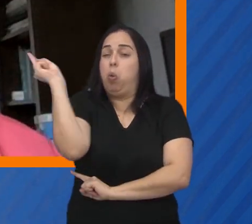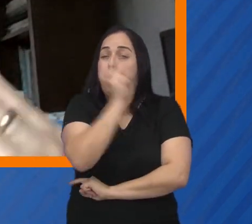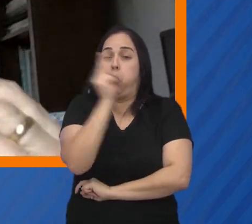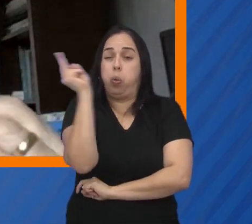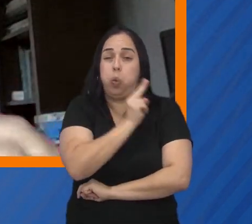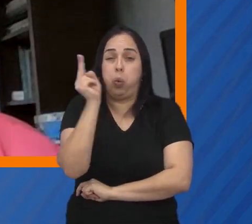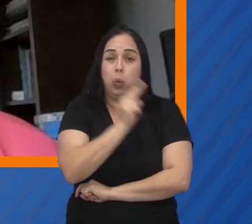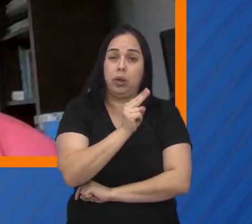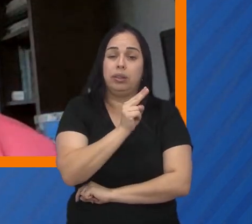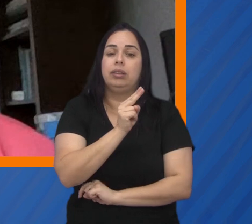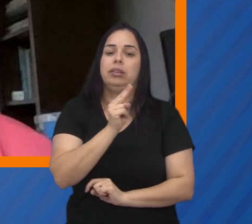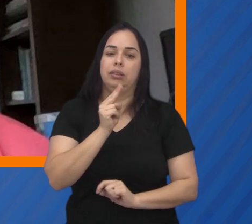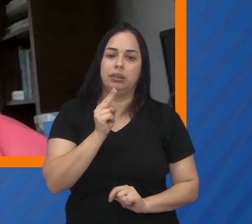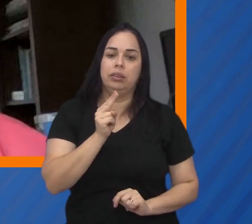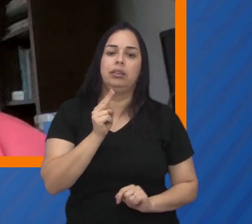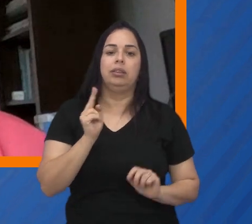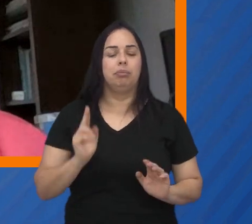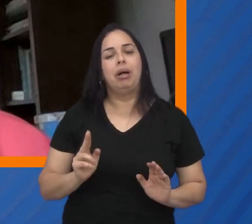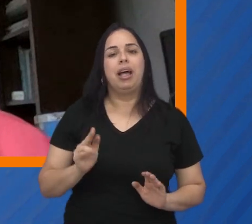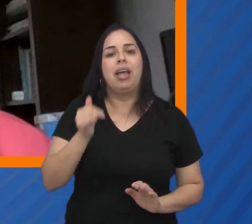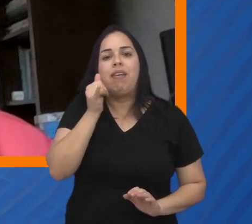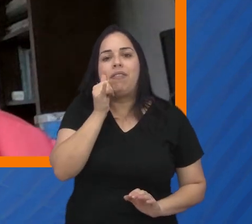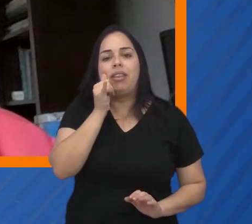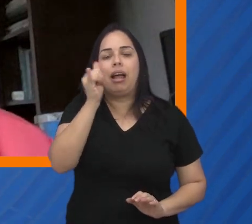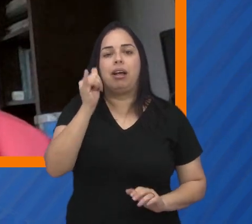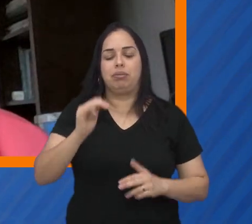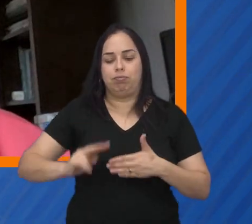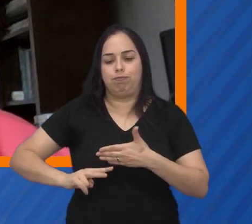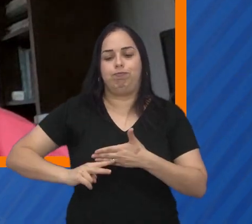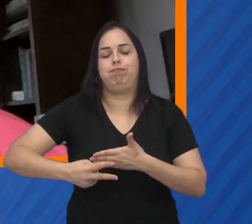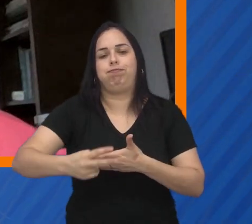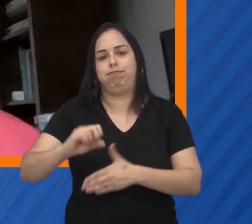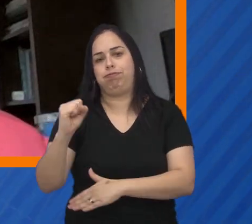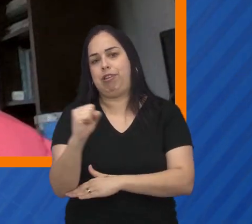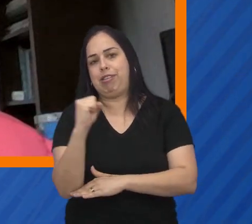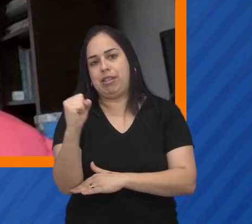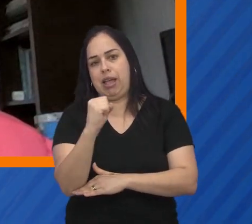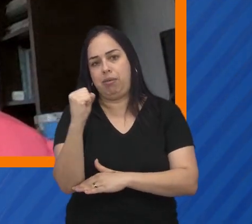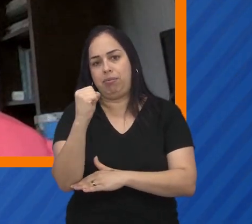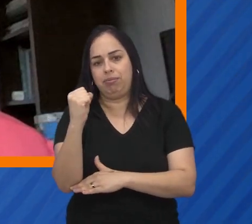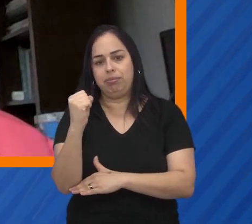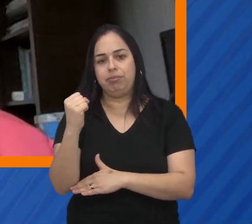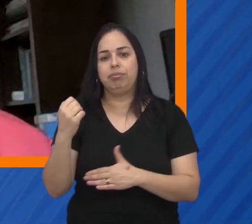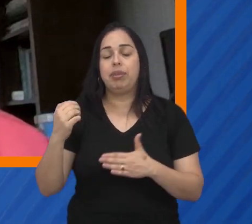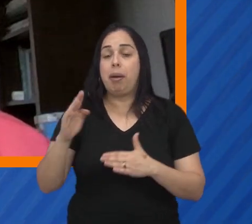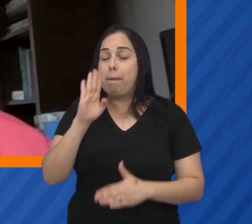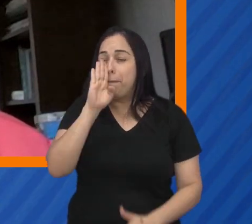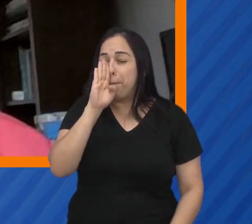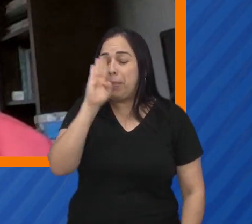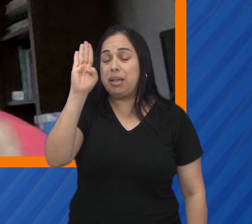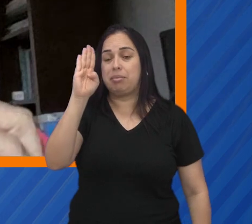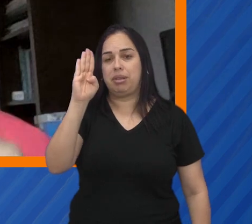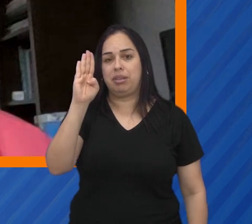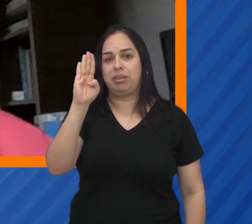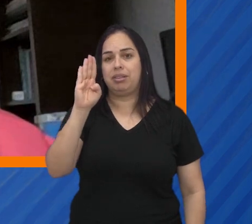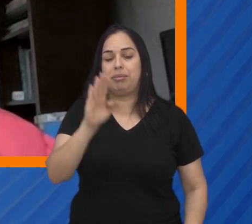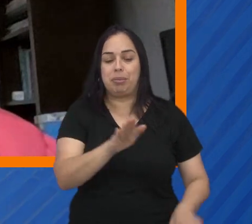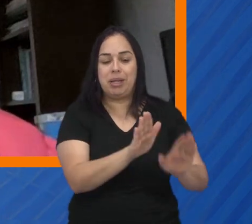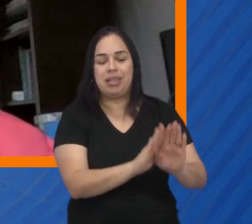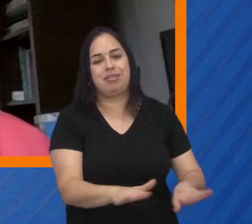atendimento seja muito rápido, para não termos as consequências mais graves daquilo,